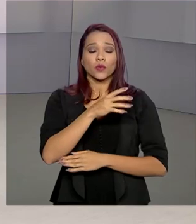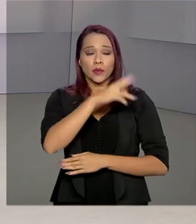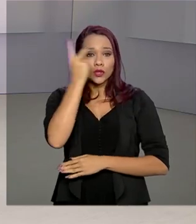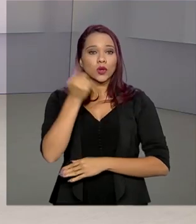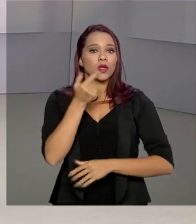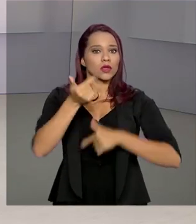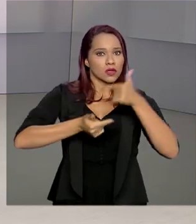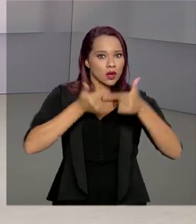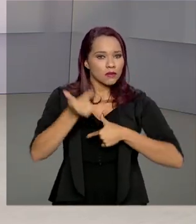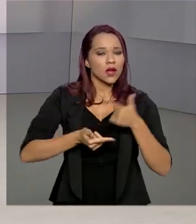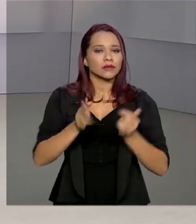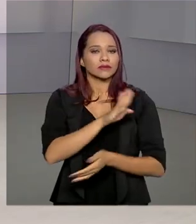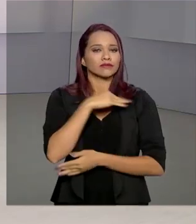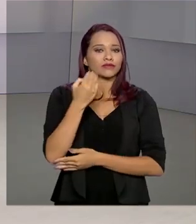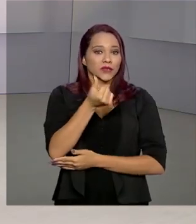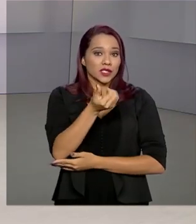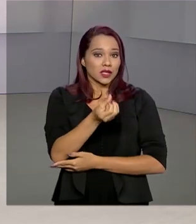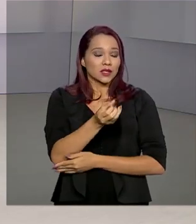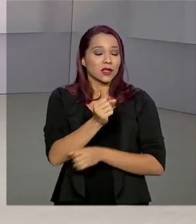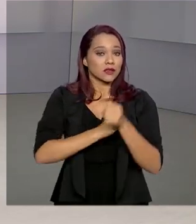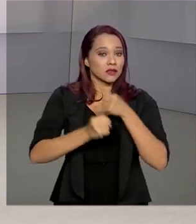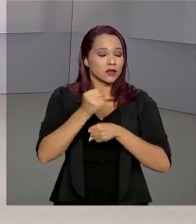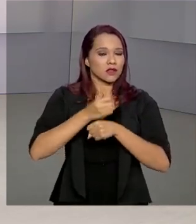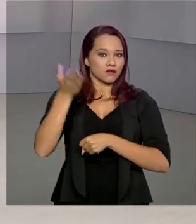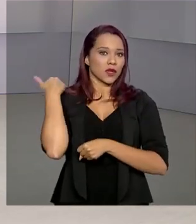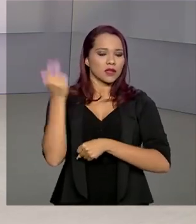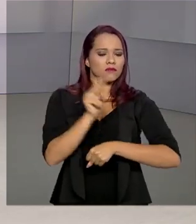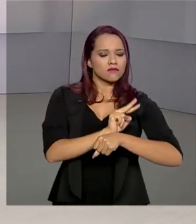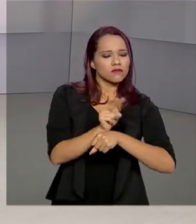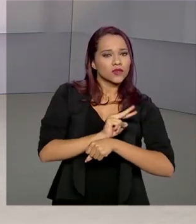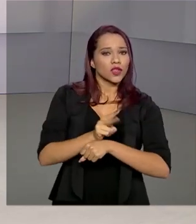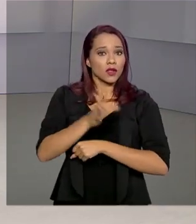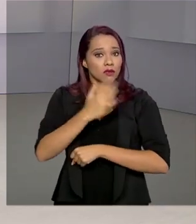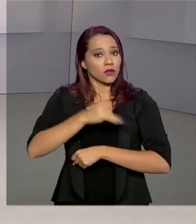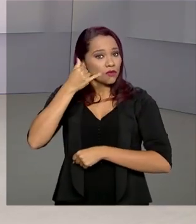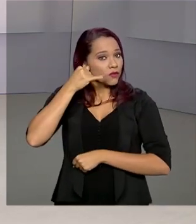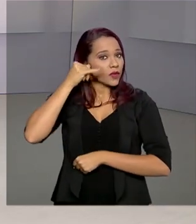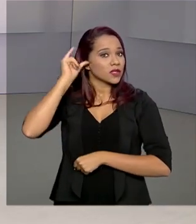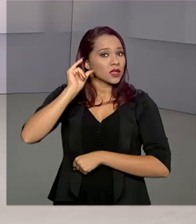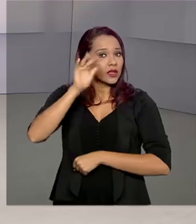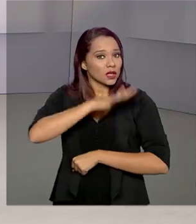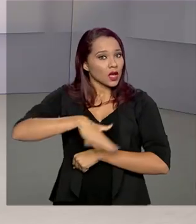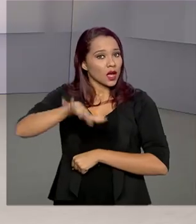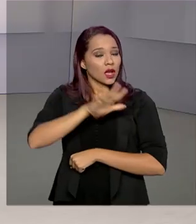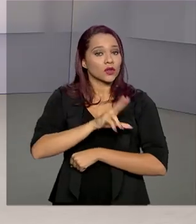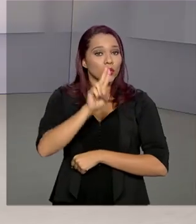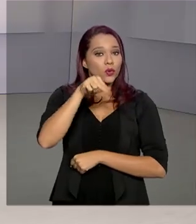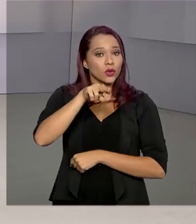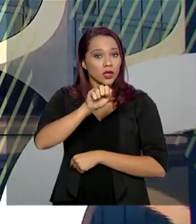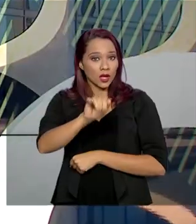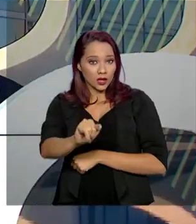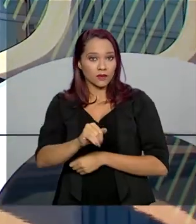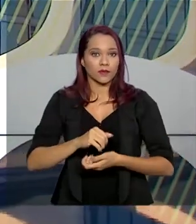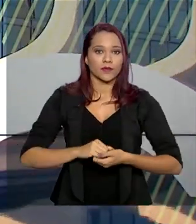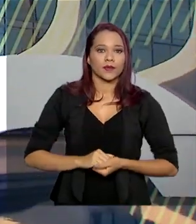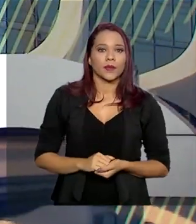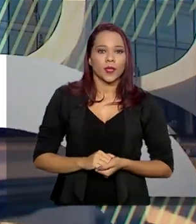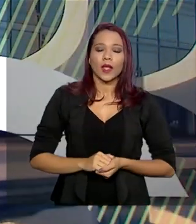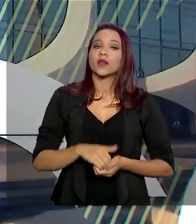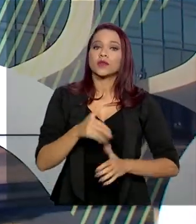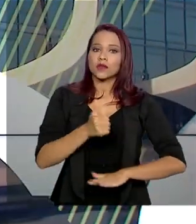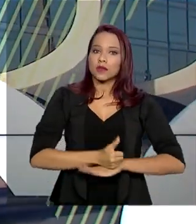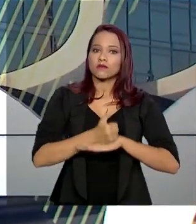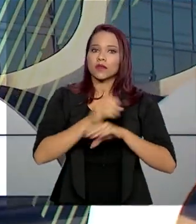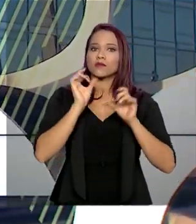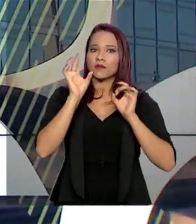trabalho que morreram há 16 anos durante uma inspeção em fazendas da região de Unaí. E o secretário